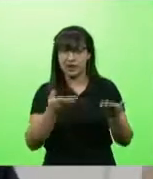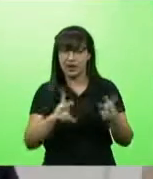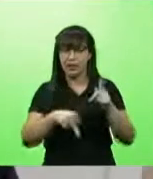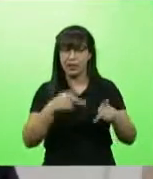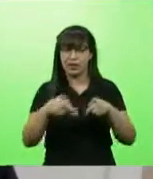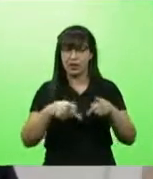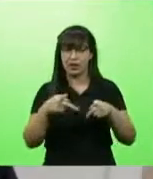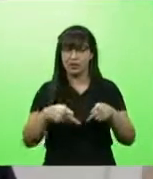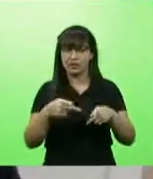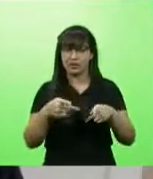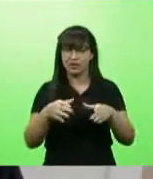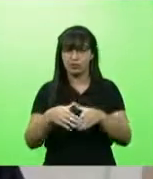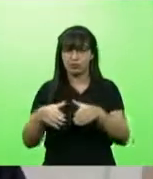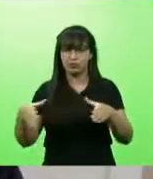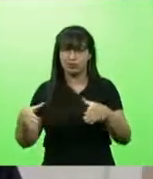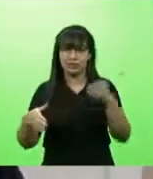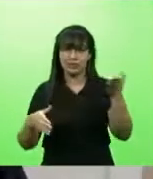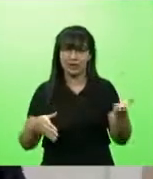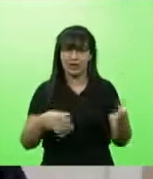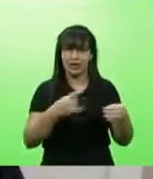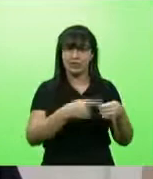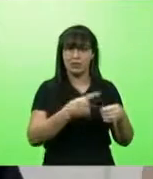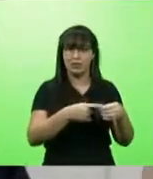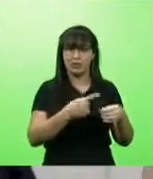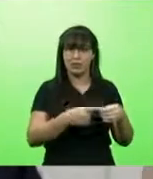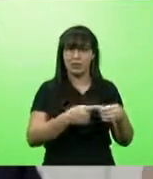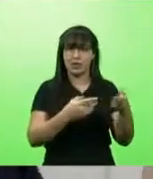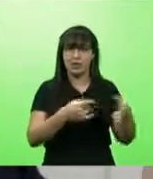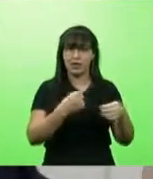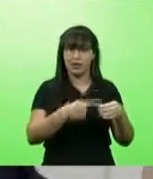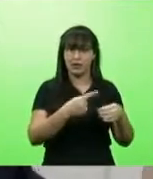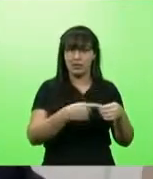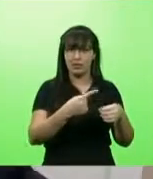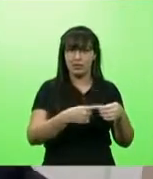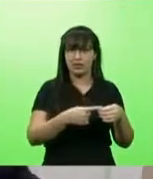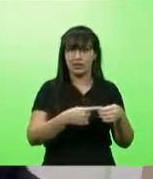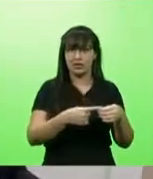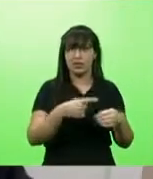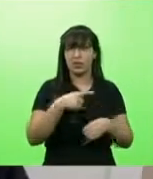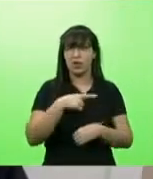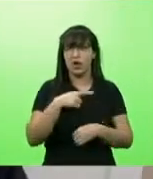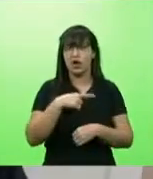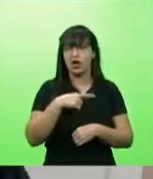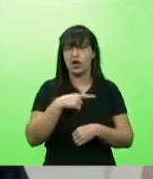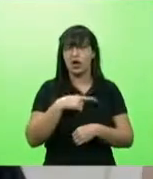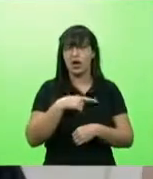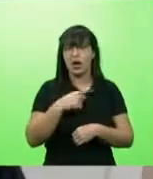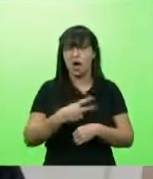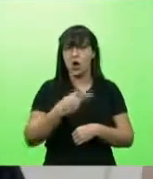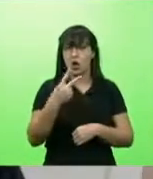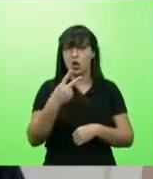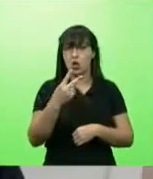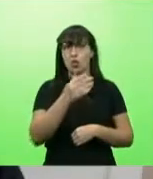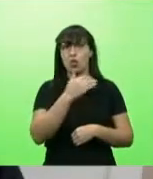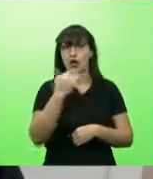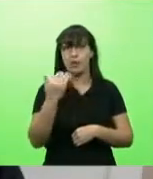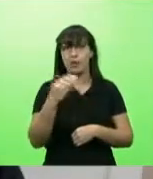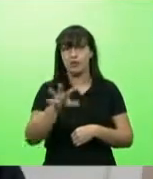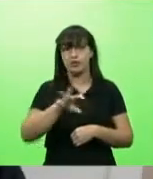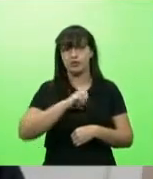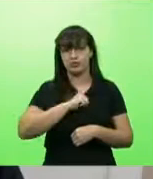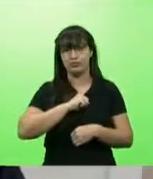Rancho Queimado. E Rancho Queimado, nós tivemos duas mortes por Covid,